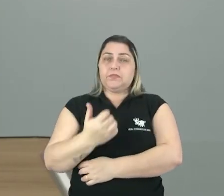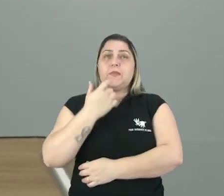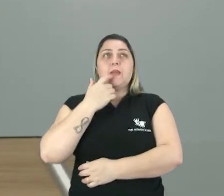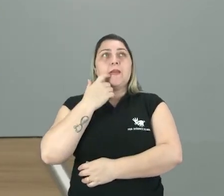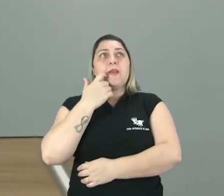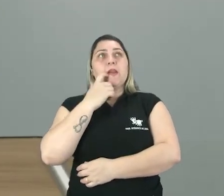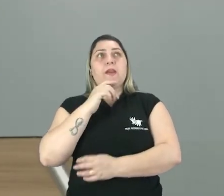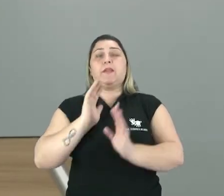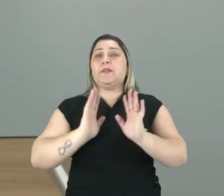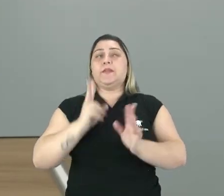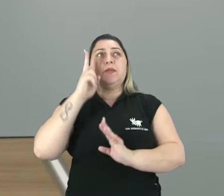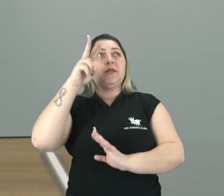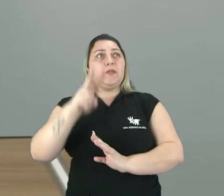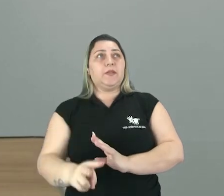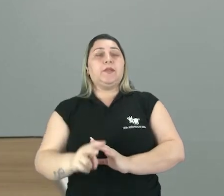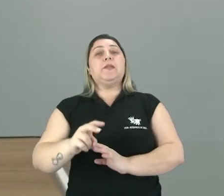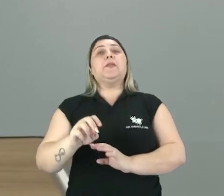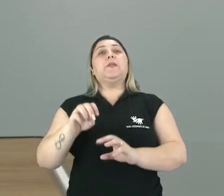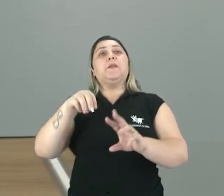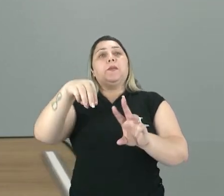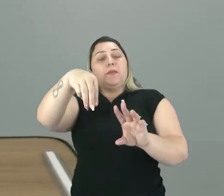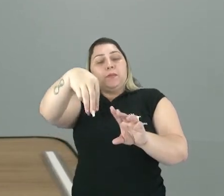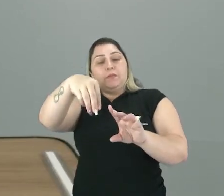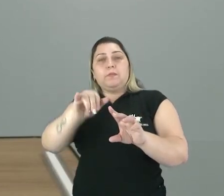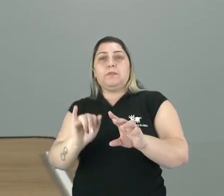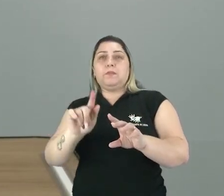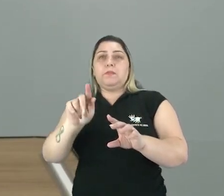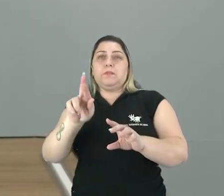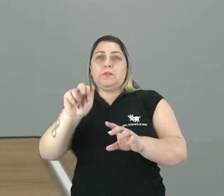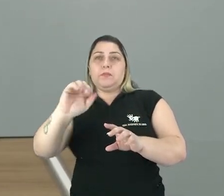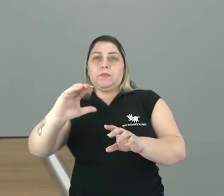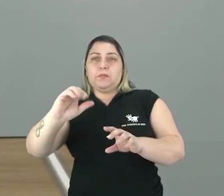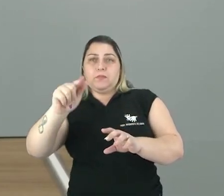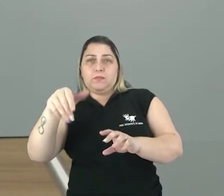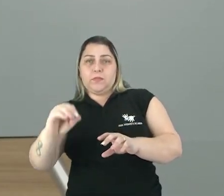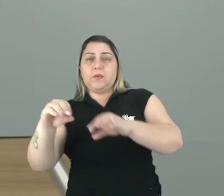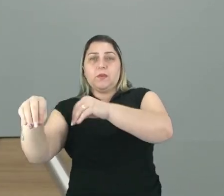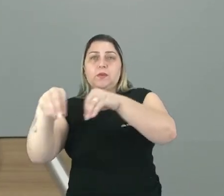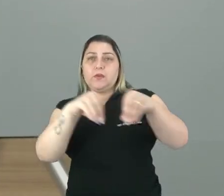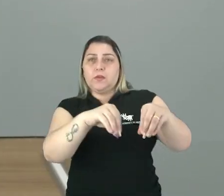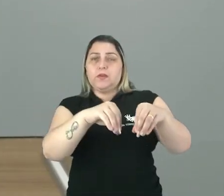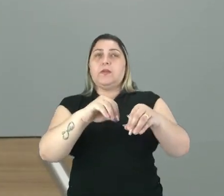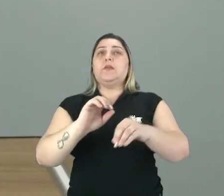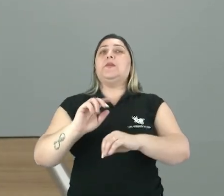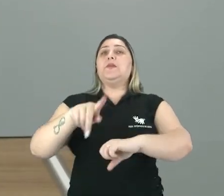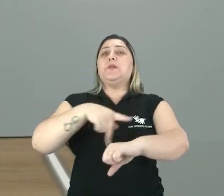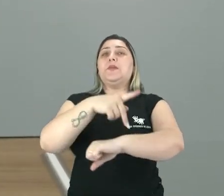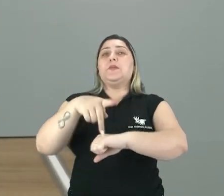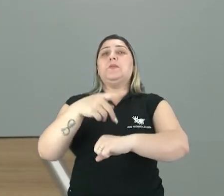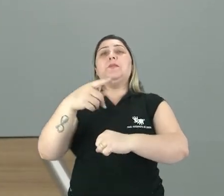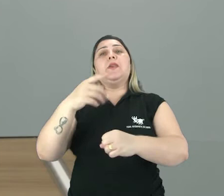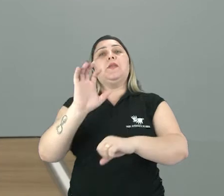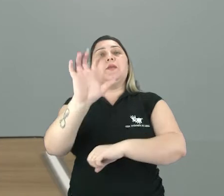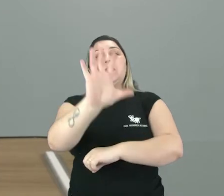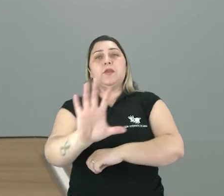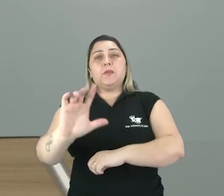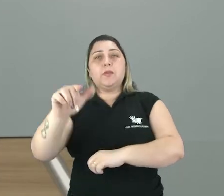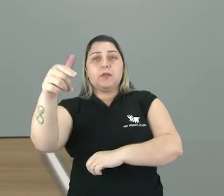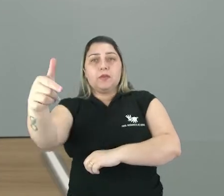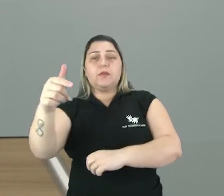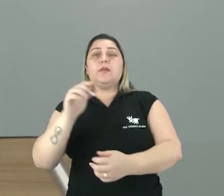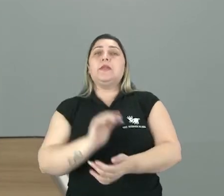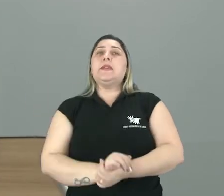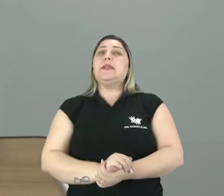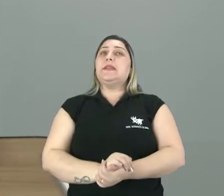Então aí a gente já viu que é migração. Tá? Que é o ato de eu me deslocar de um país. Ou de uma região para outra. Só que